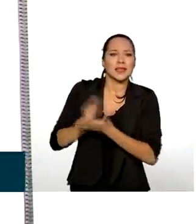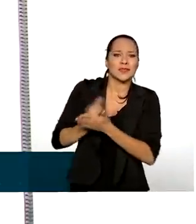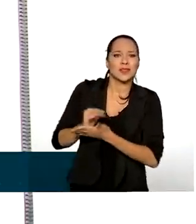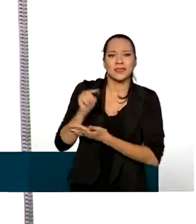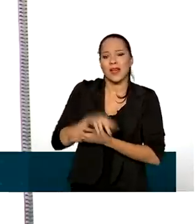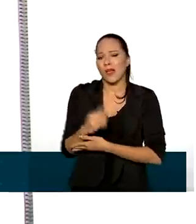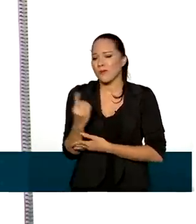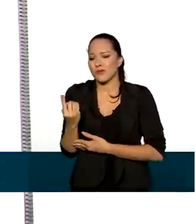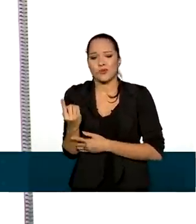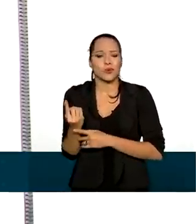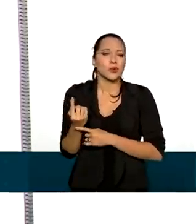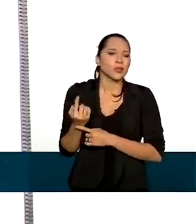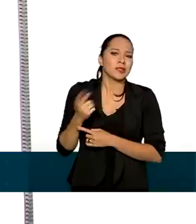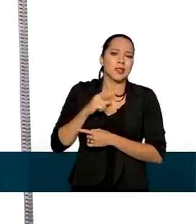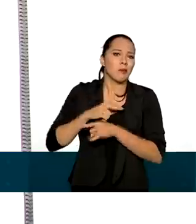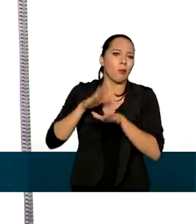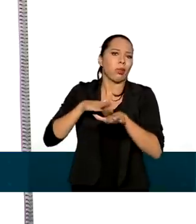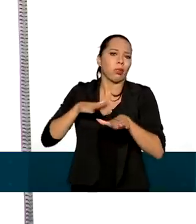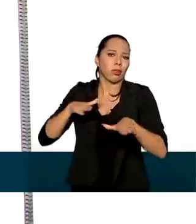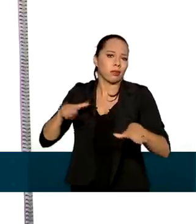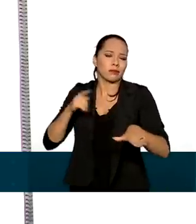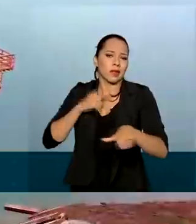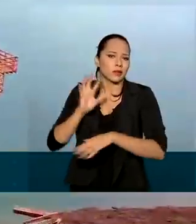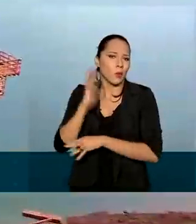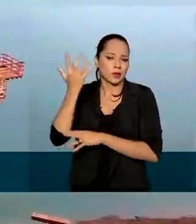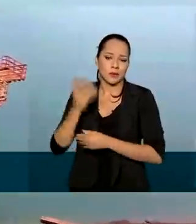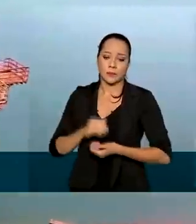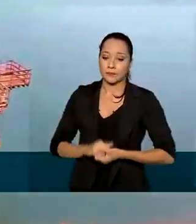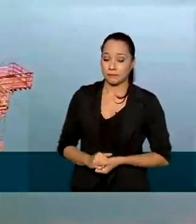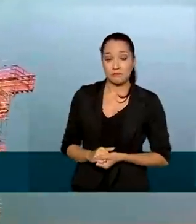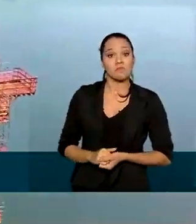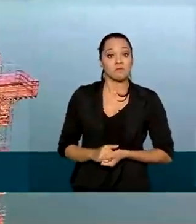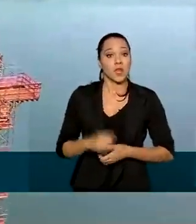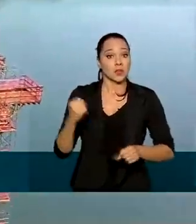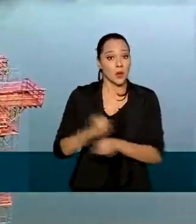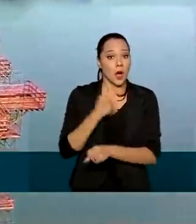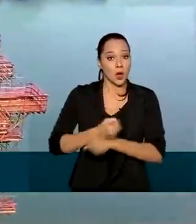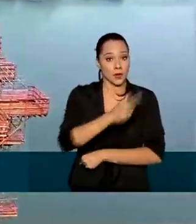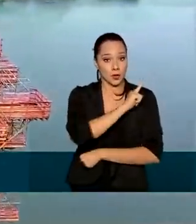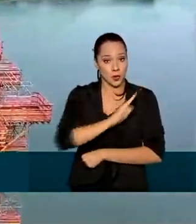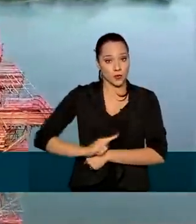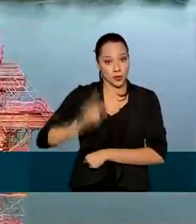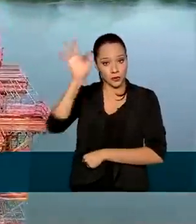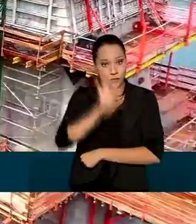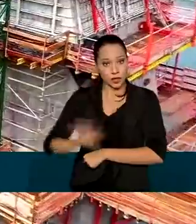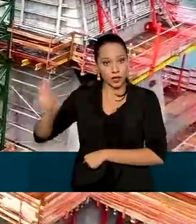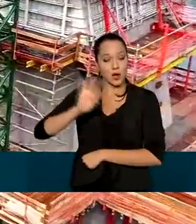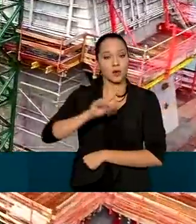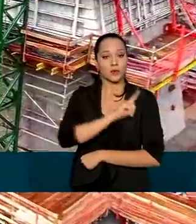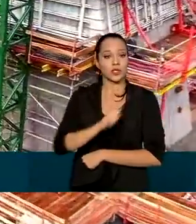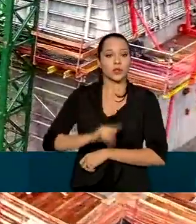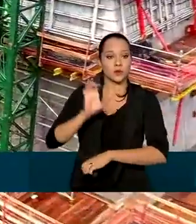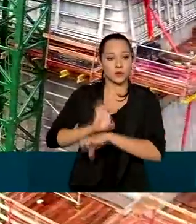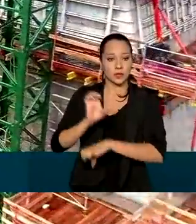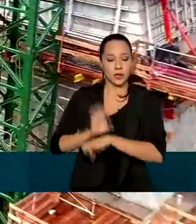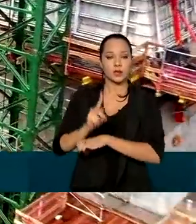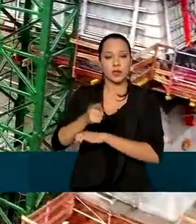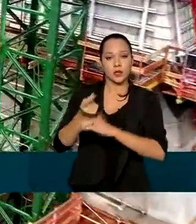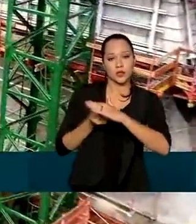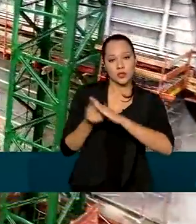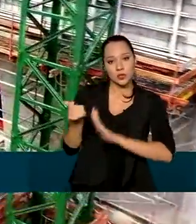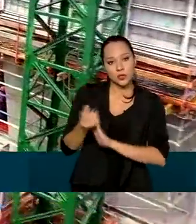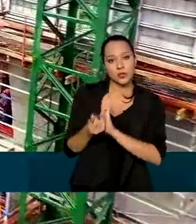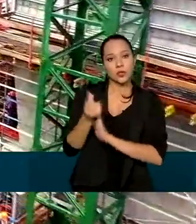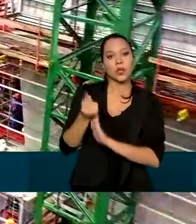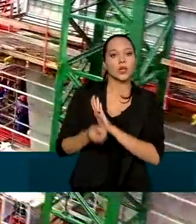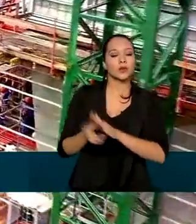vocês já veem como é a situação, A obra é do governo federal com gestão do estado e conta com recursos da